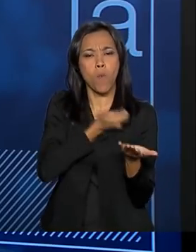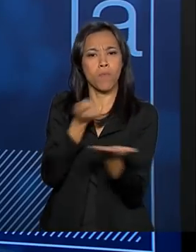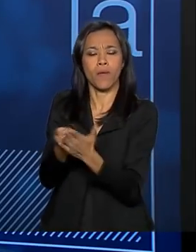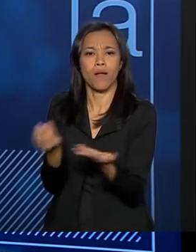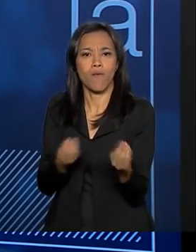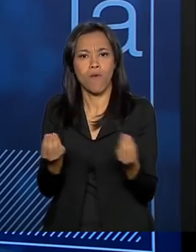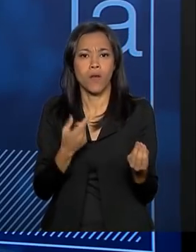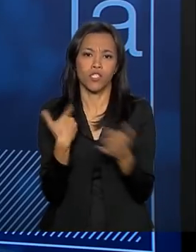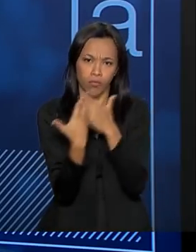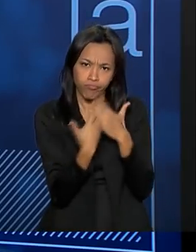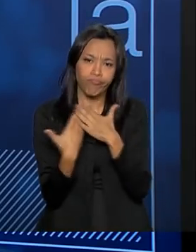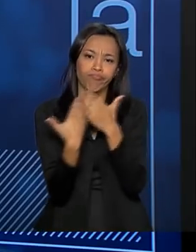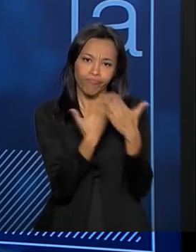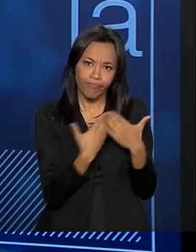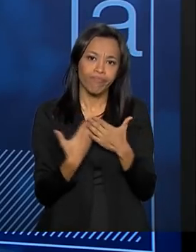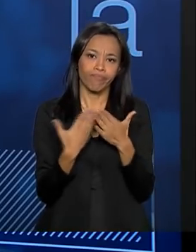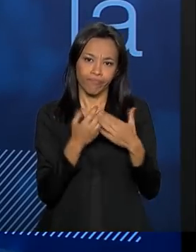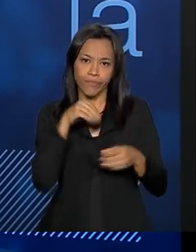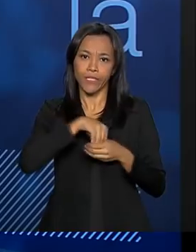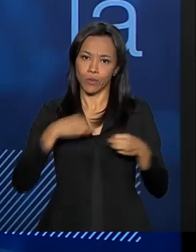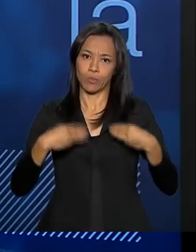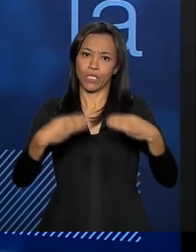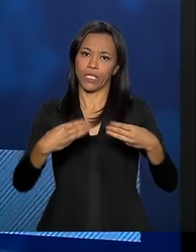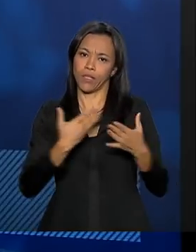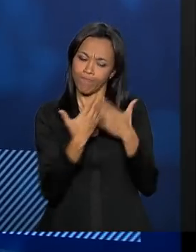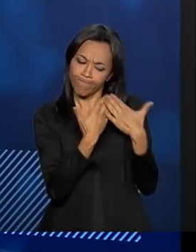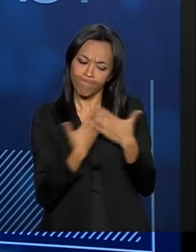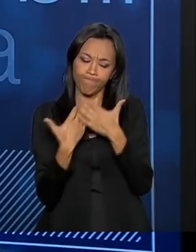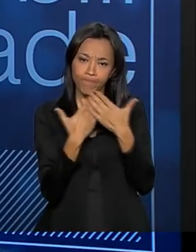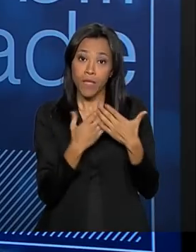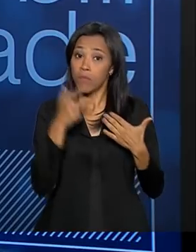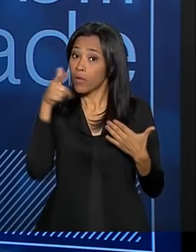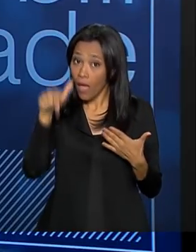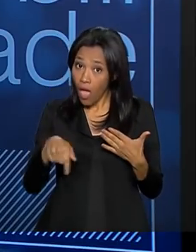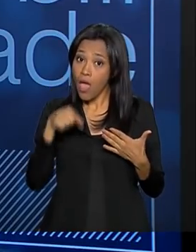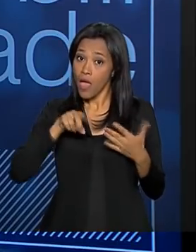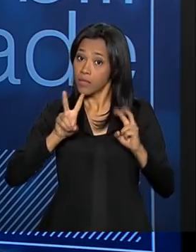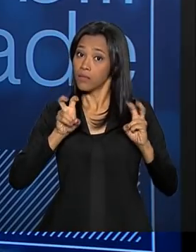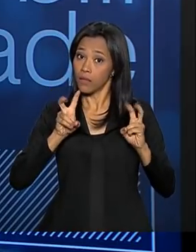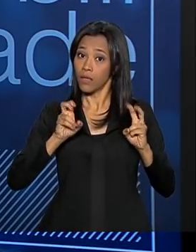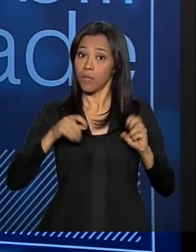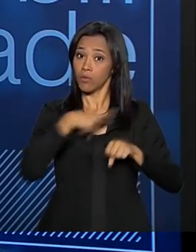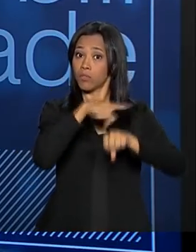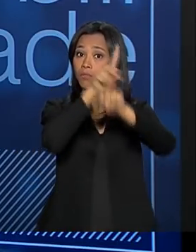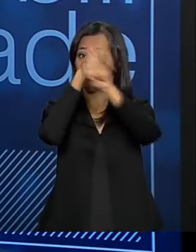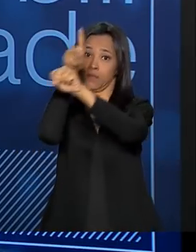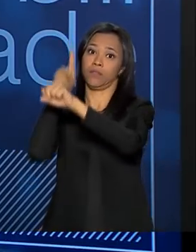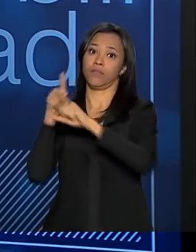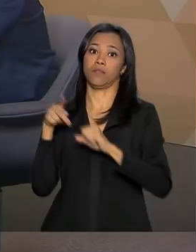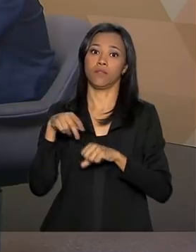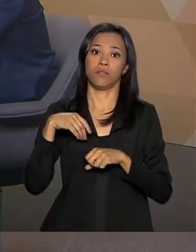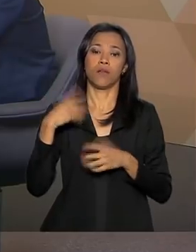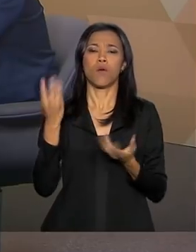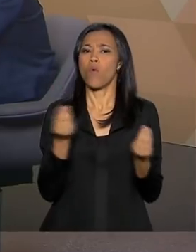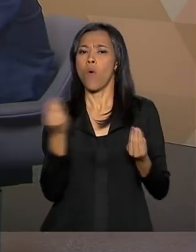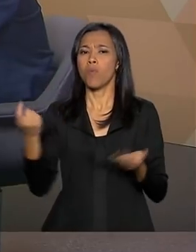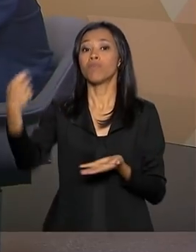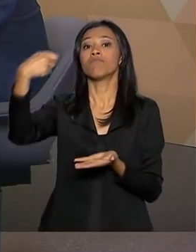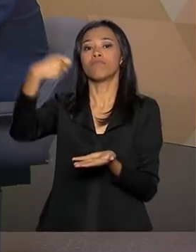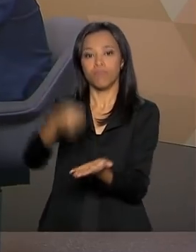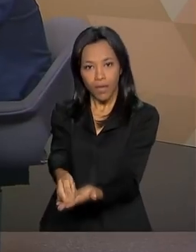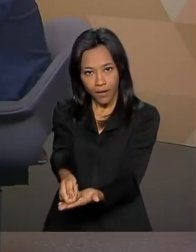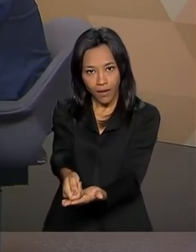oportuna e moderna, porque é isso que se discute nos países mais envolvidos do mundo hoje, como você pagar pela conservação.